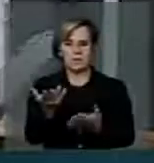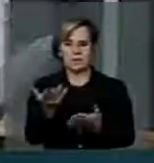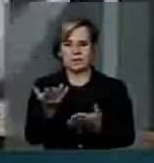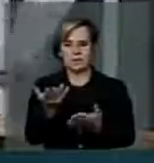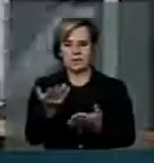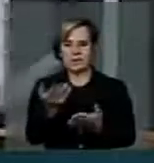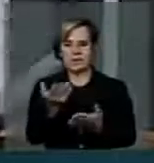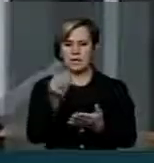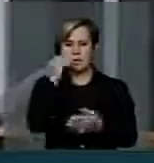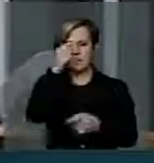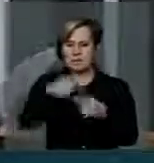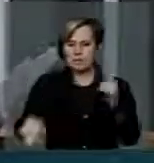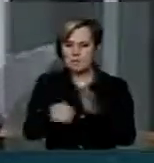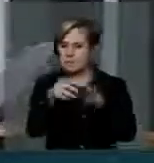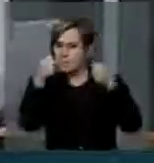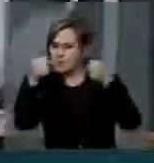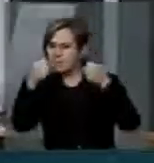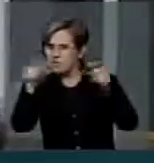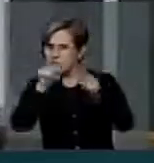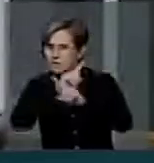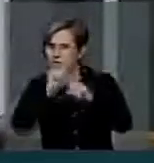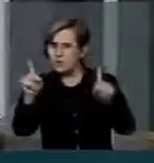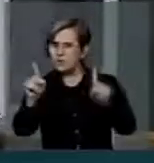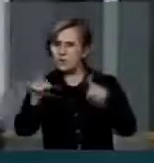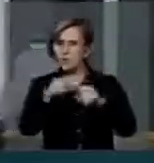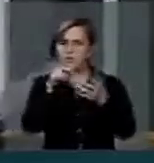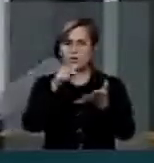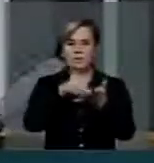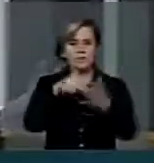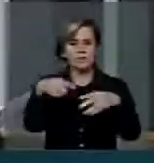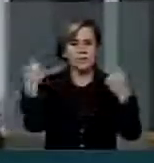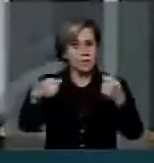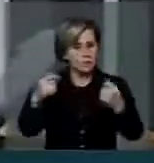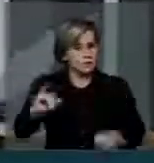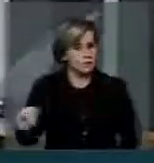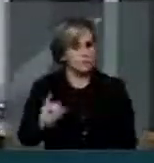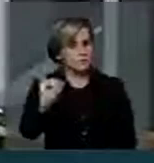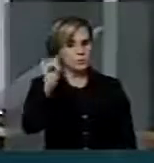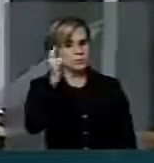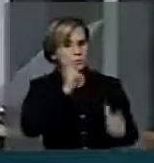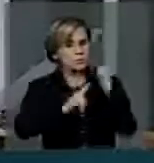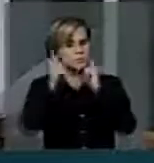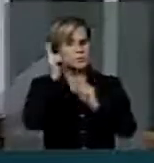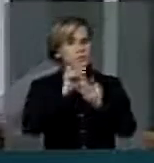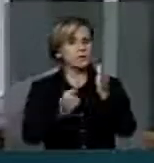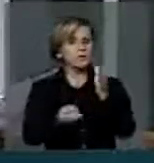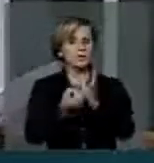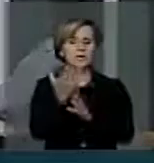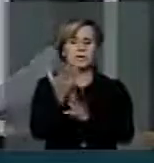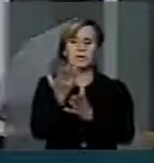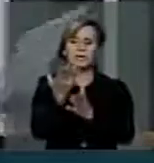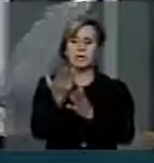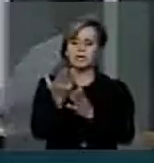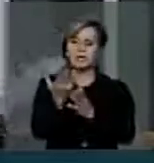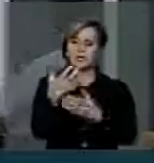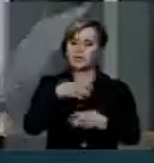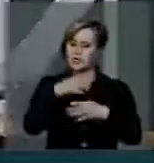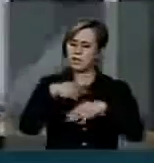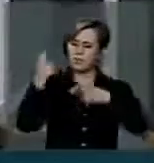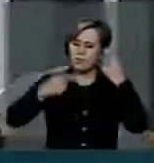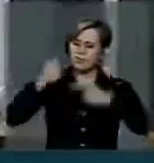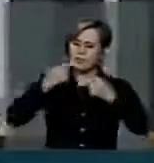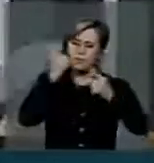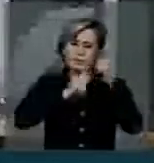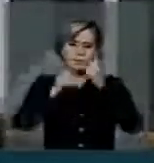manifestações, muito pelo contrário, elas são absolutamente necessárias para criar condições políticas, para que essas políticas